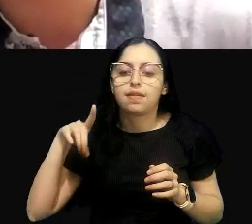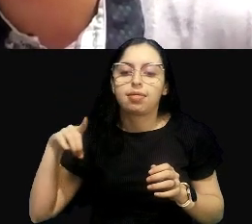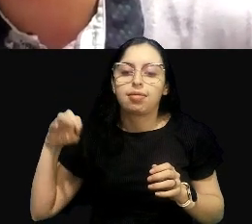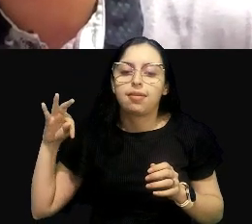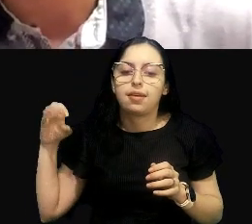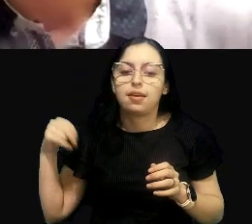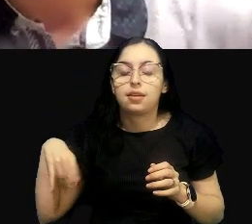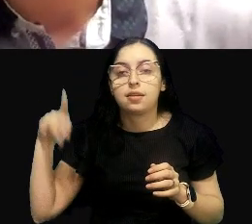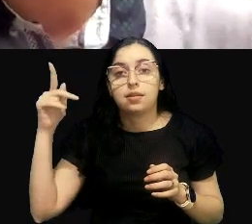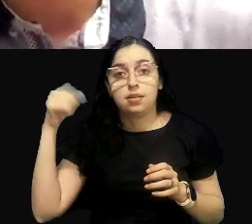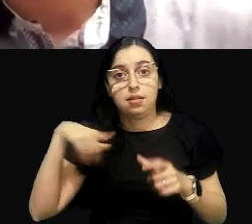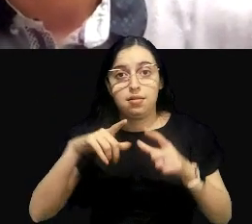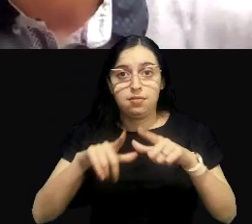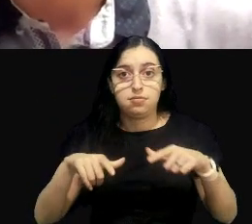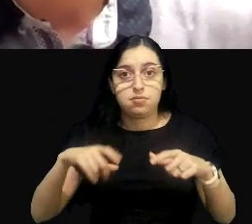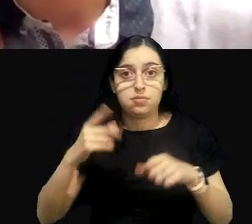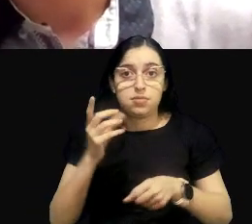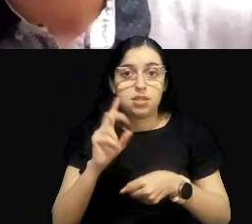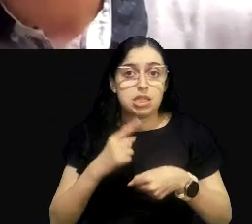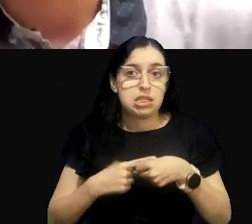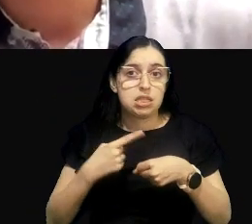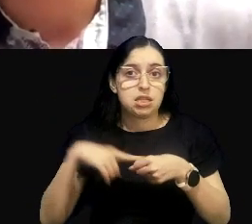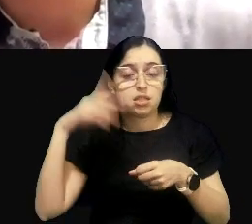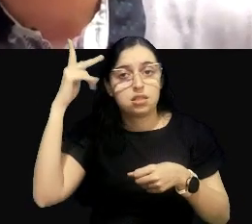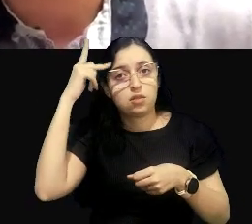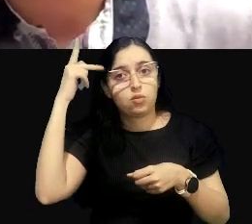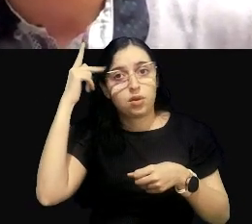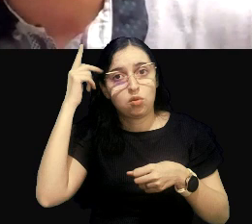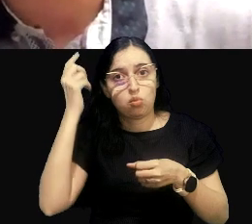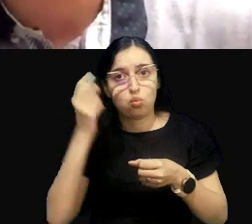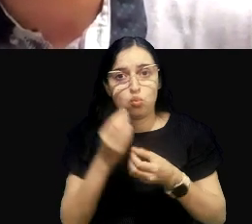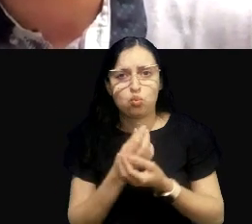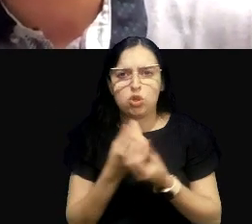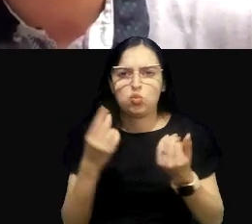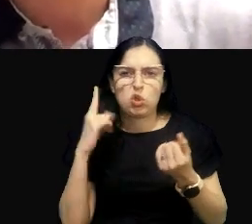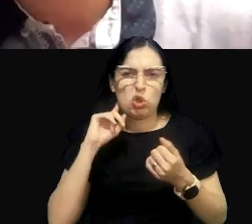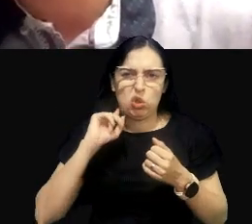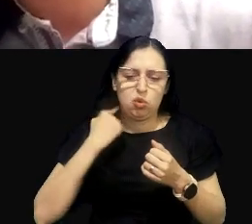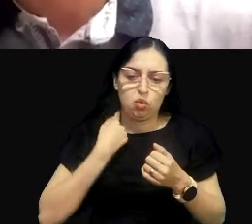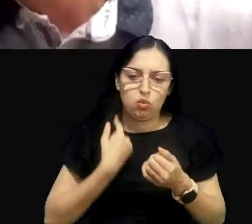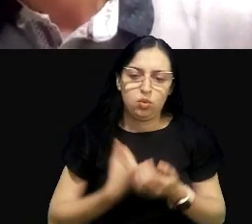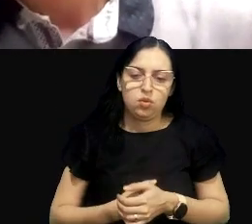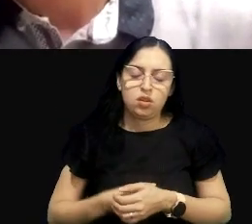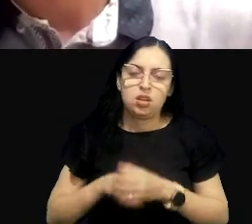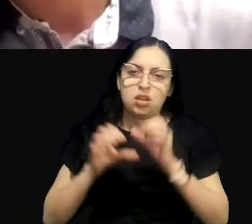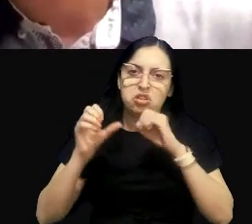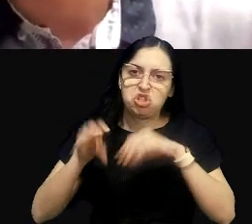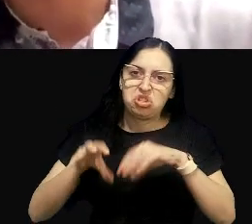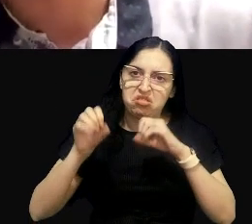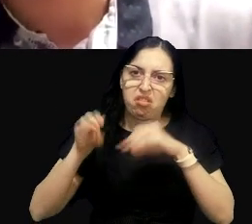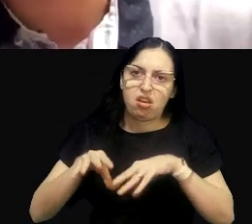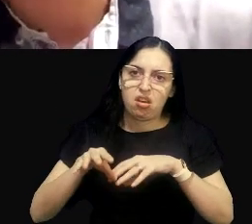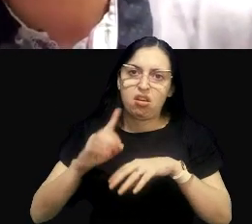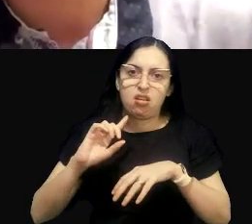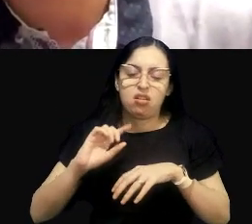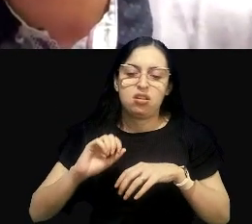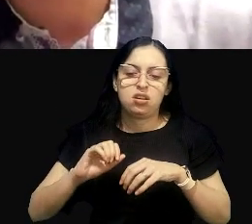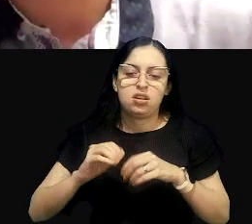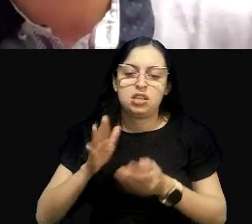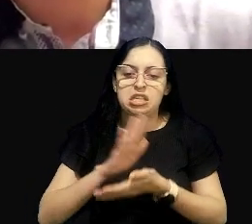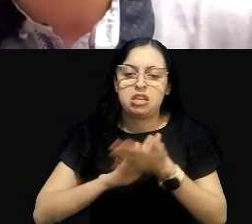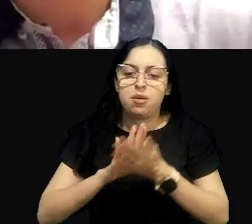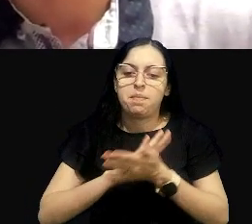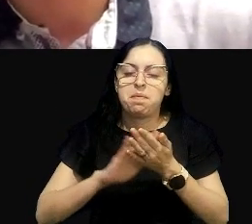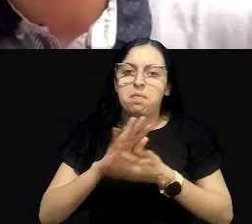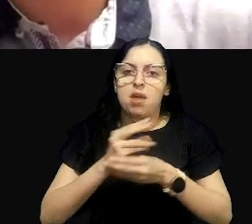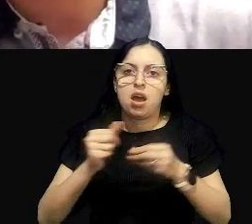aqueles episódios de espuma, essa espuma tóxica que se forma por conta do grande lançamento de sabões, detergentes,